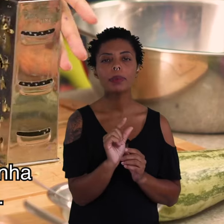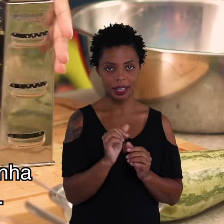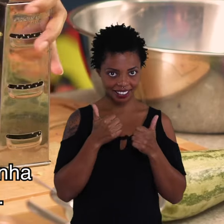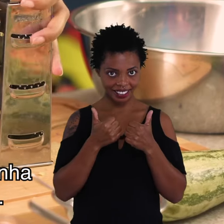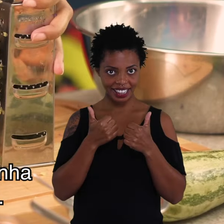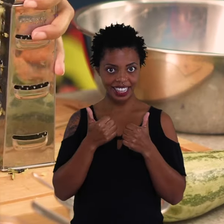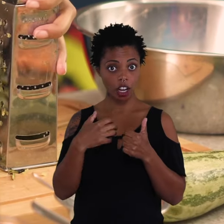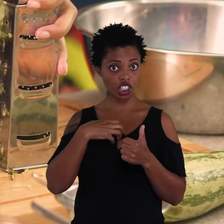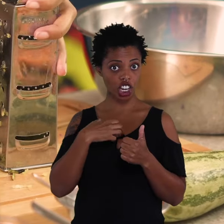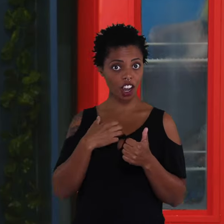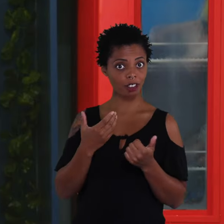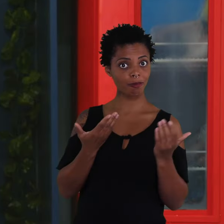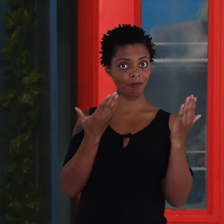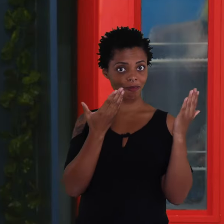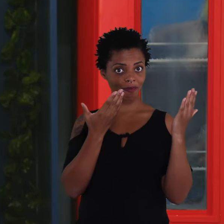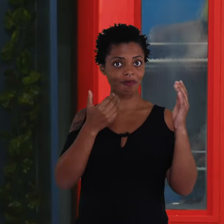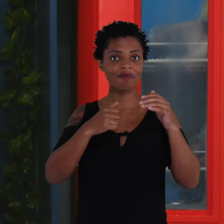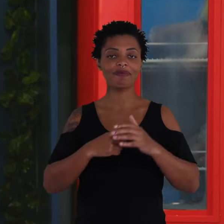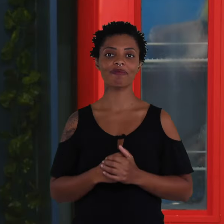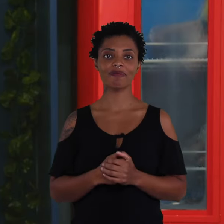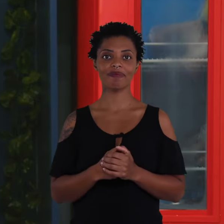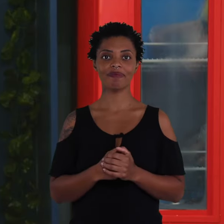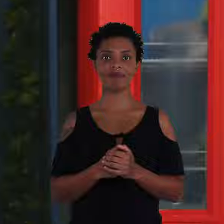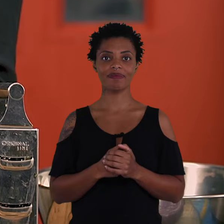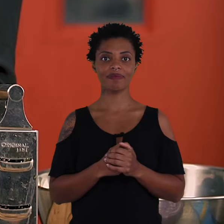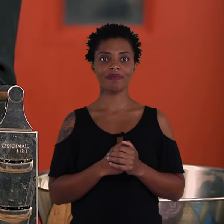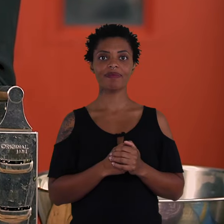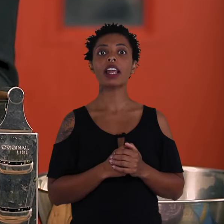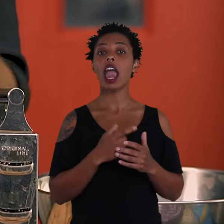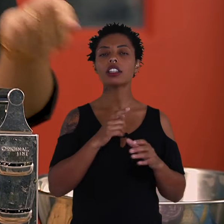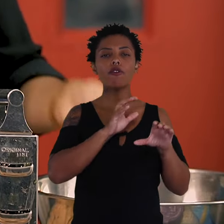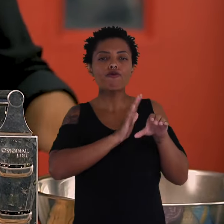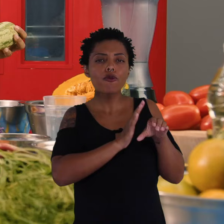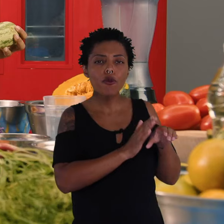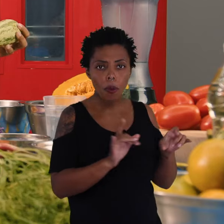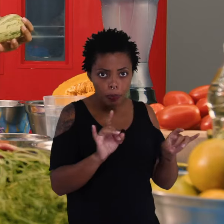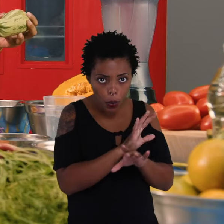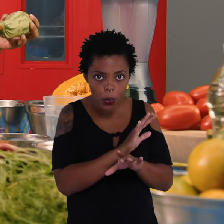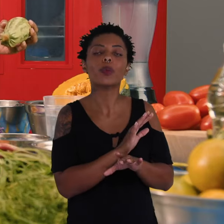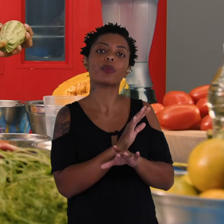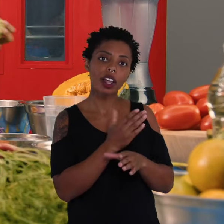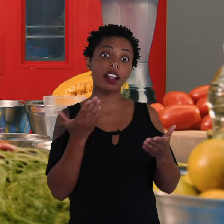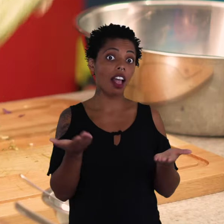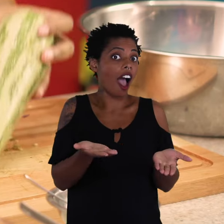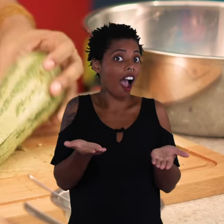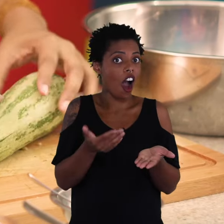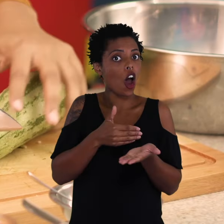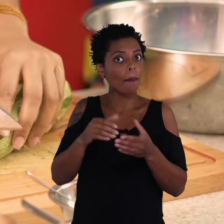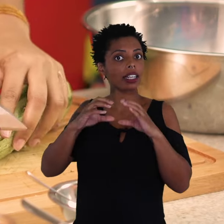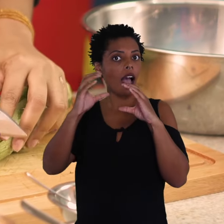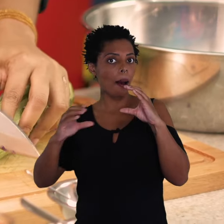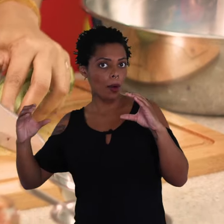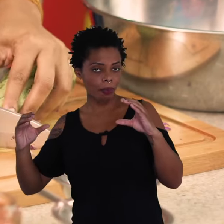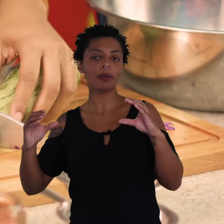menorzinha, deste tamanho. Mais raladinha. Ralar da berinjela é